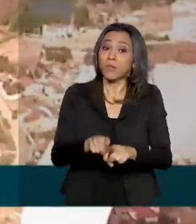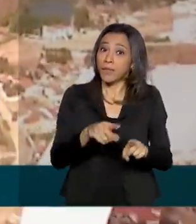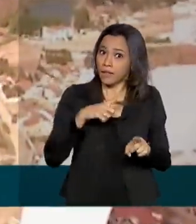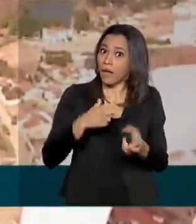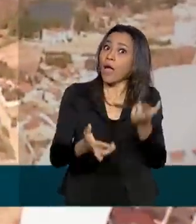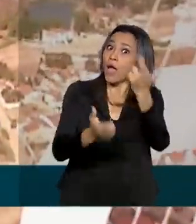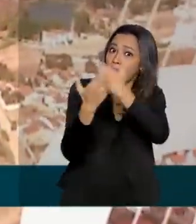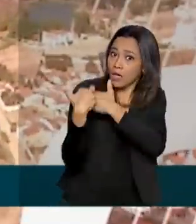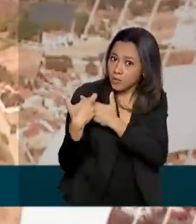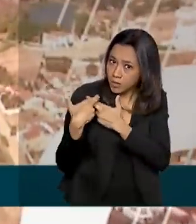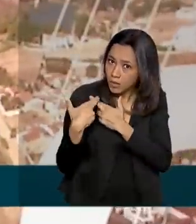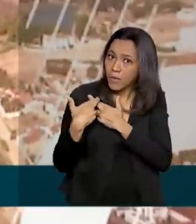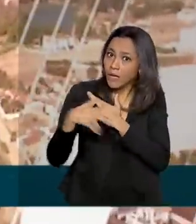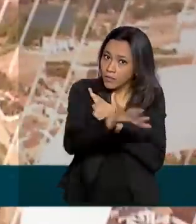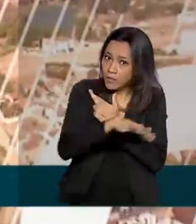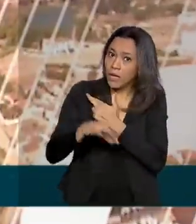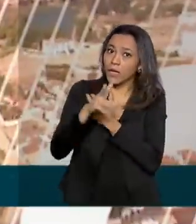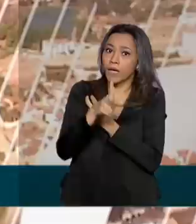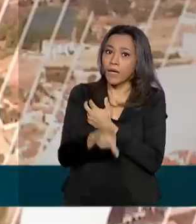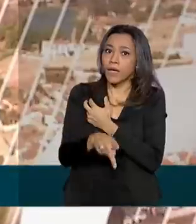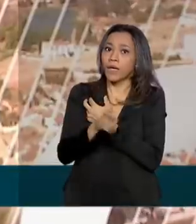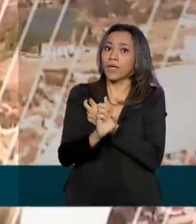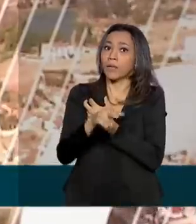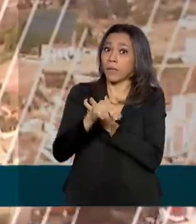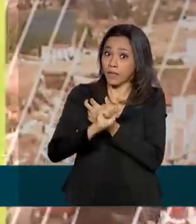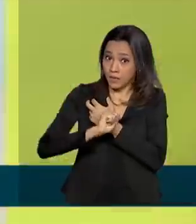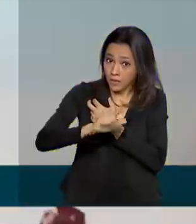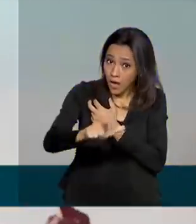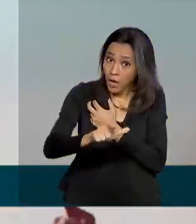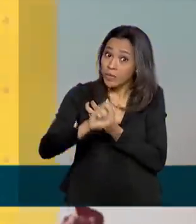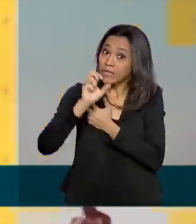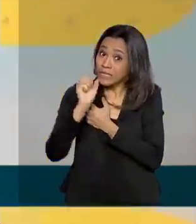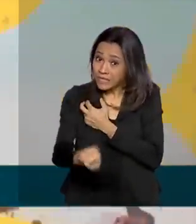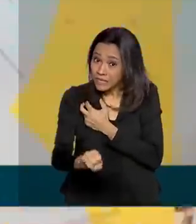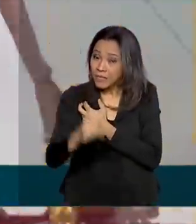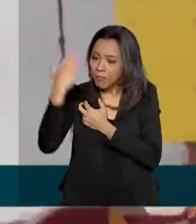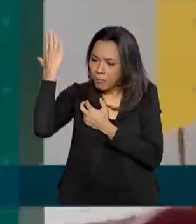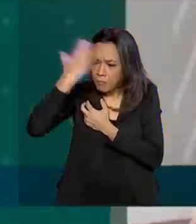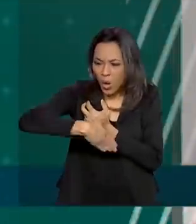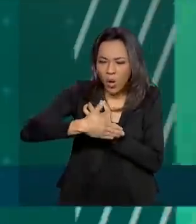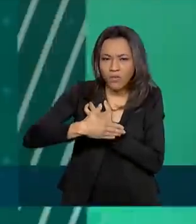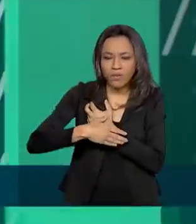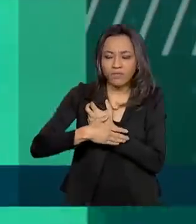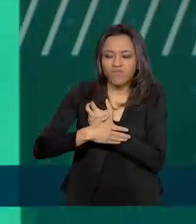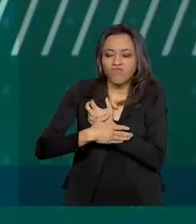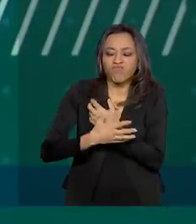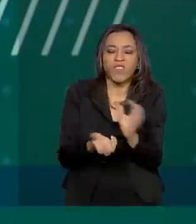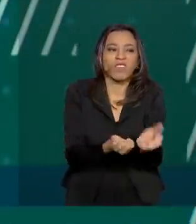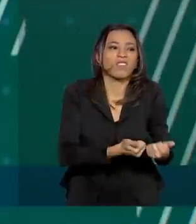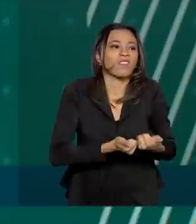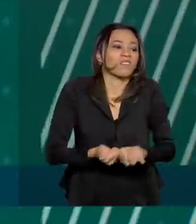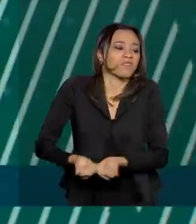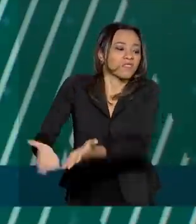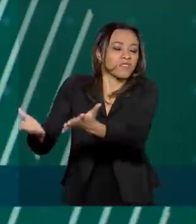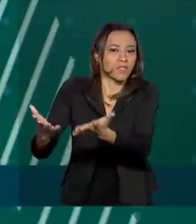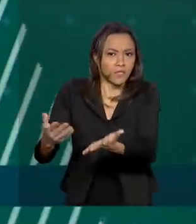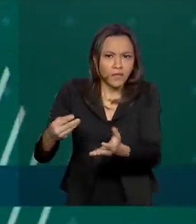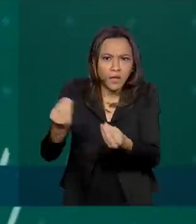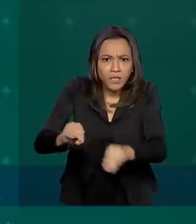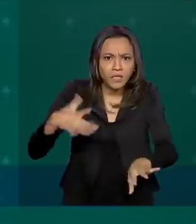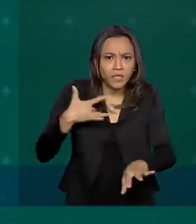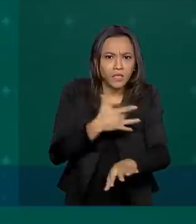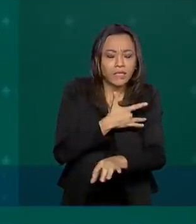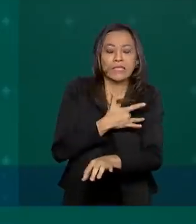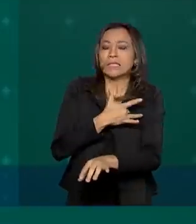responsabilização na esfera penal de doadores, caso seja comprovada a má-fé em causar danos à saúde com